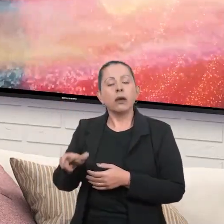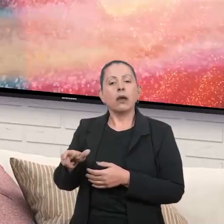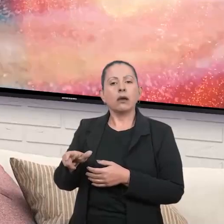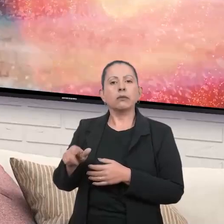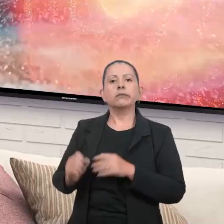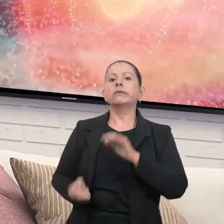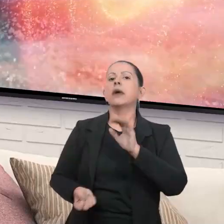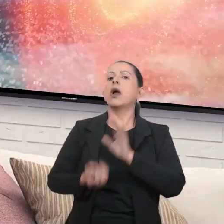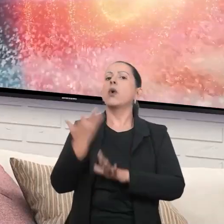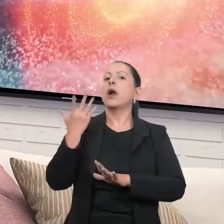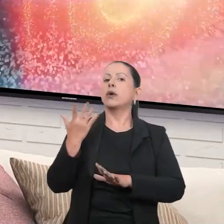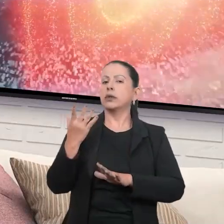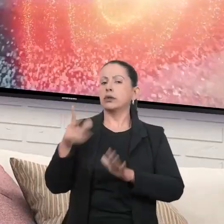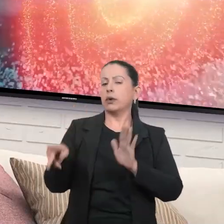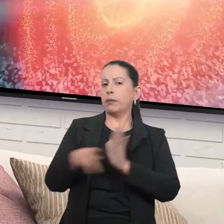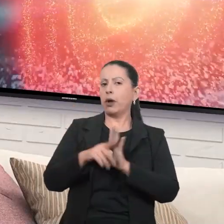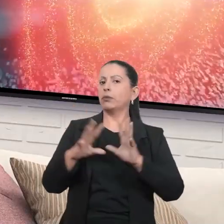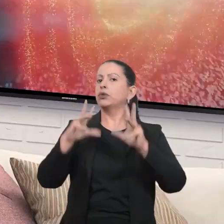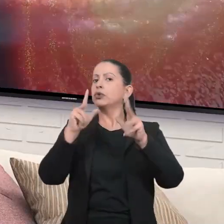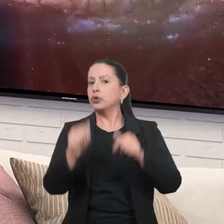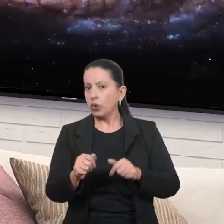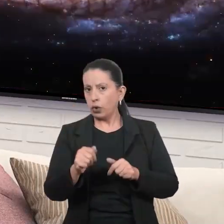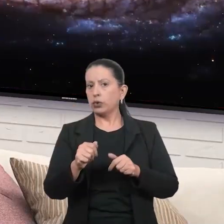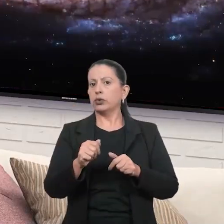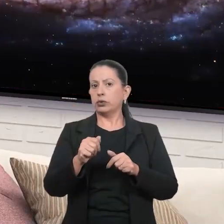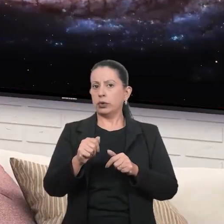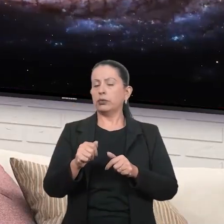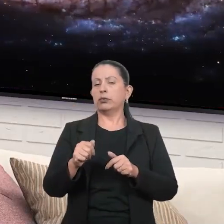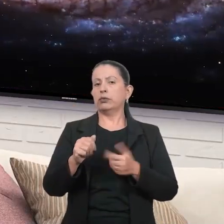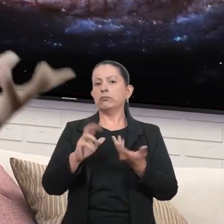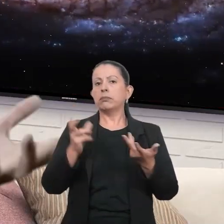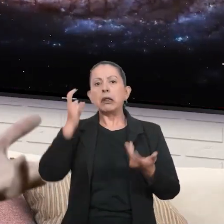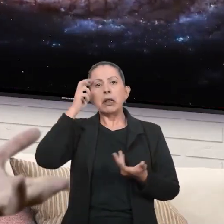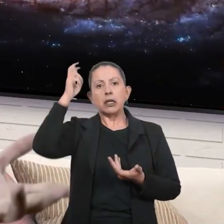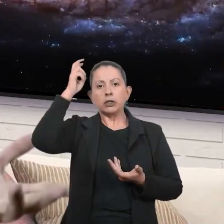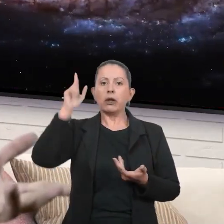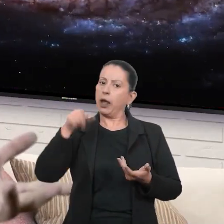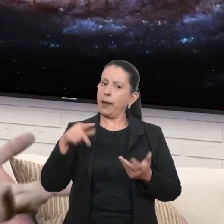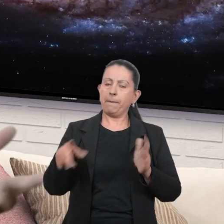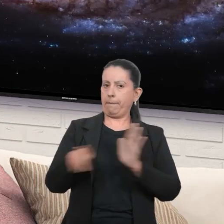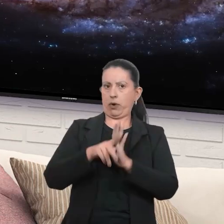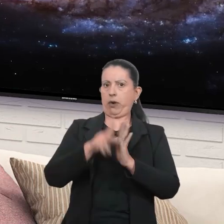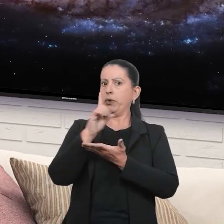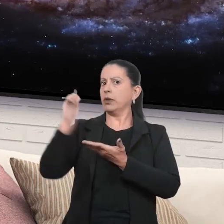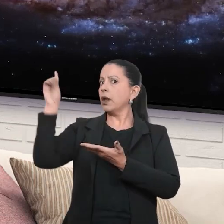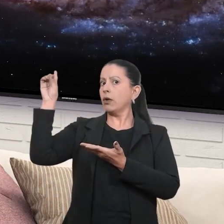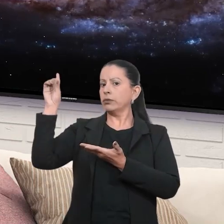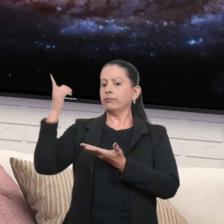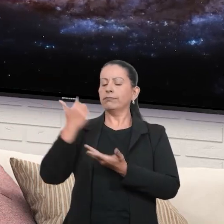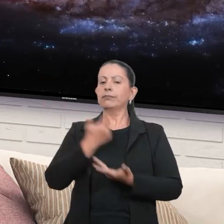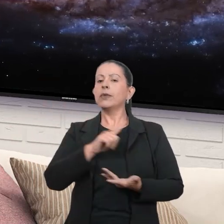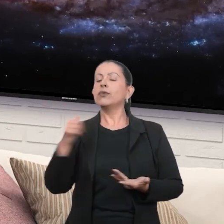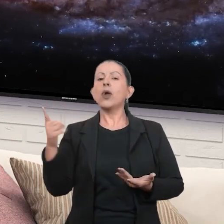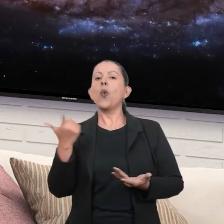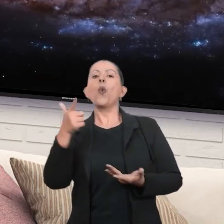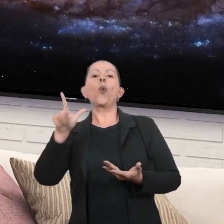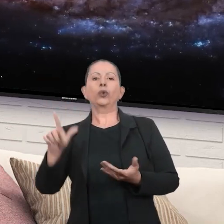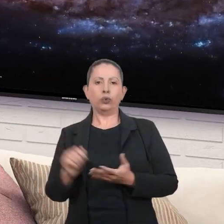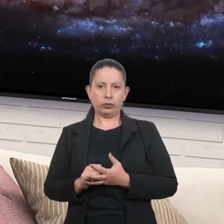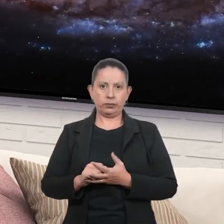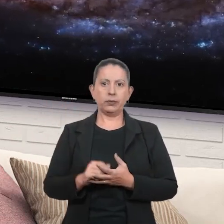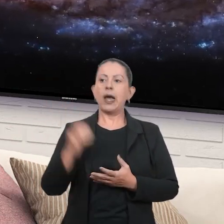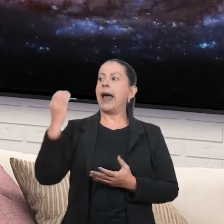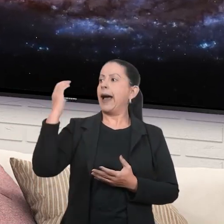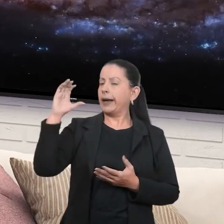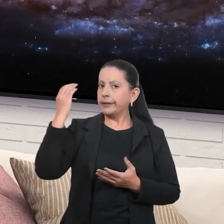inteligentes do universo? Só tem um. Deus. Quem mais? é a ciência confirmando a